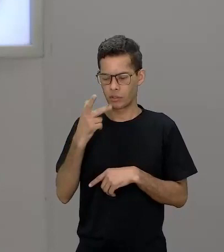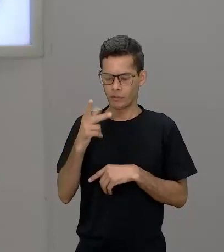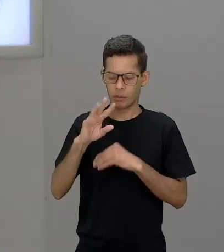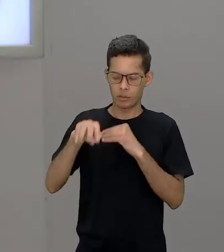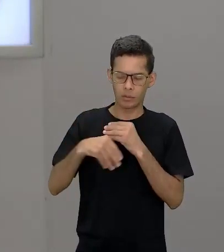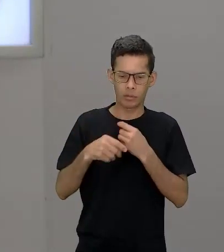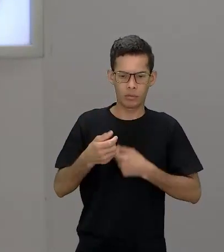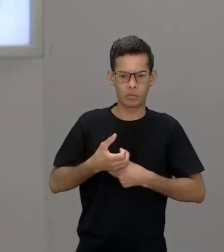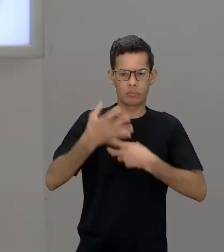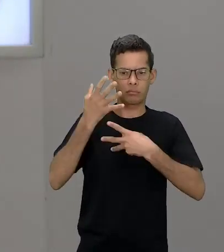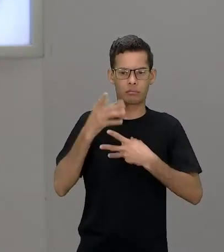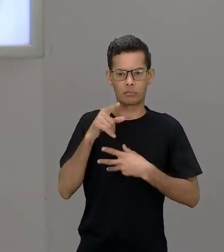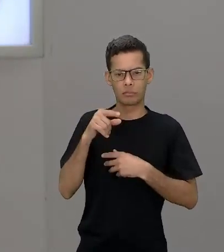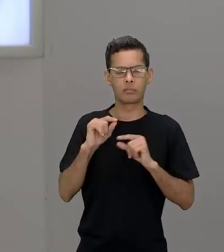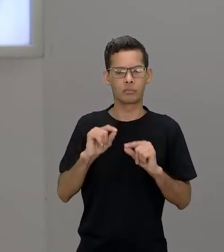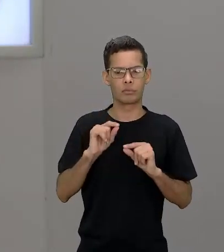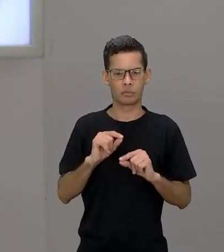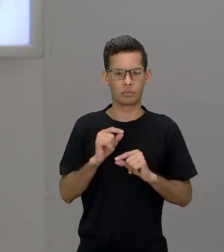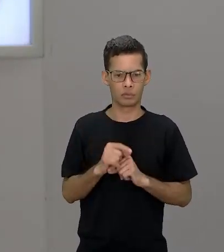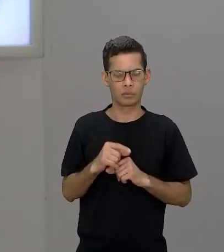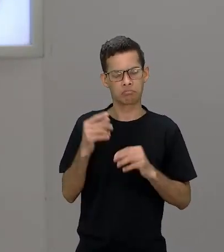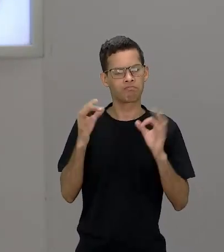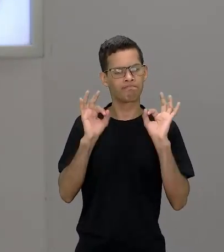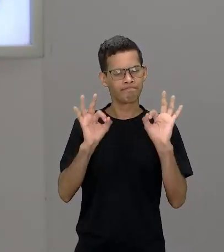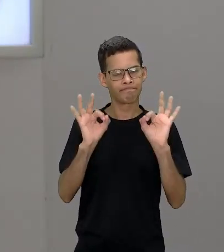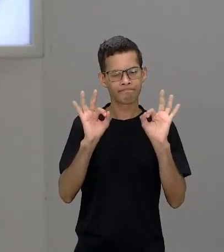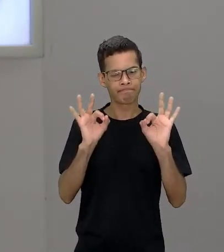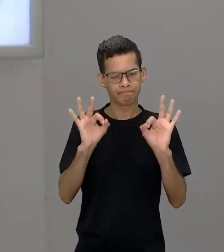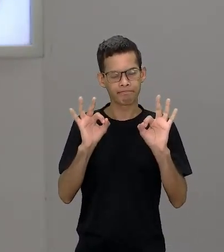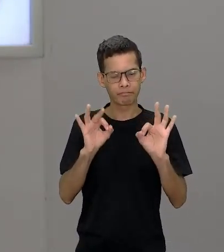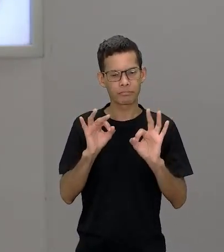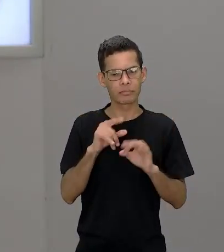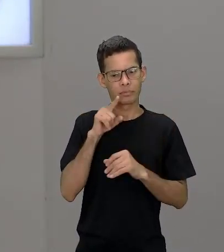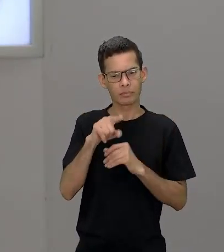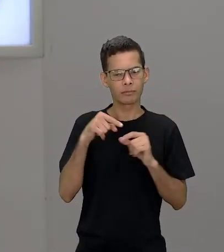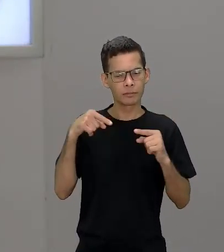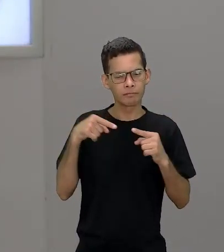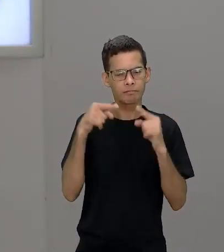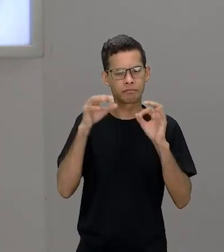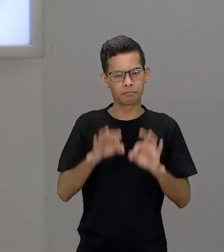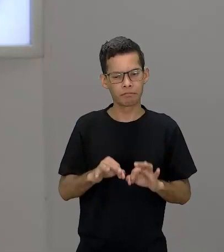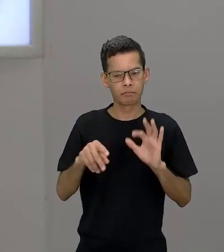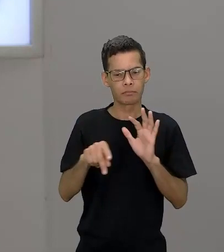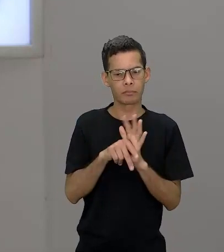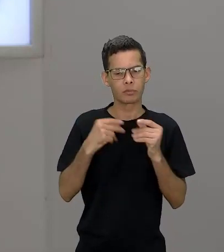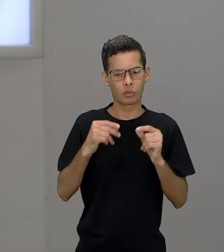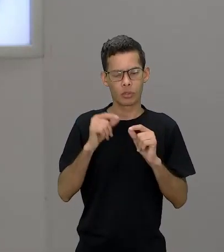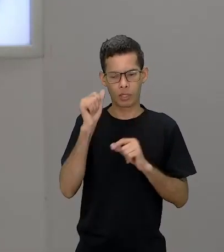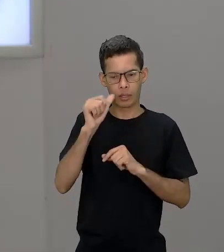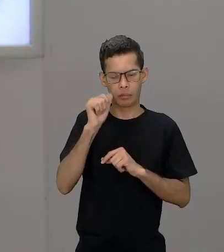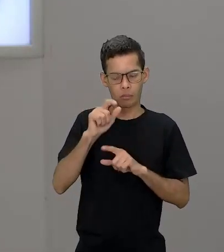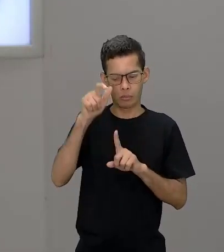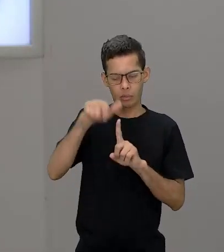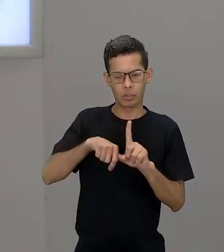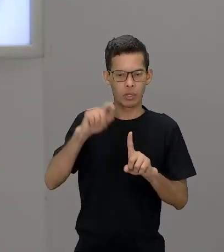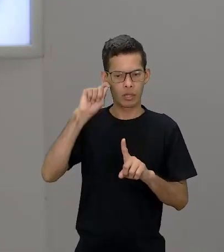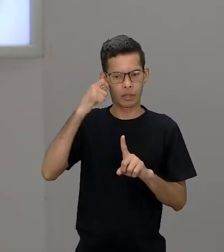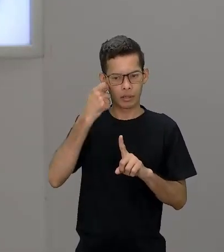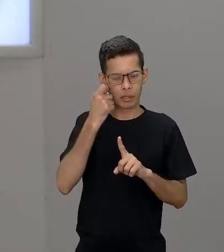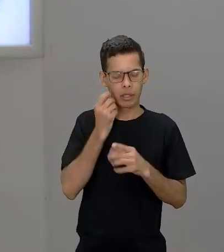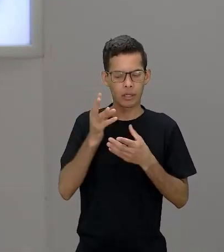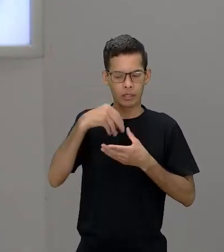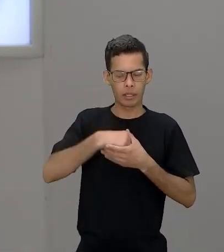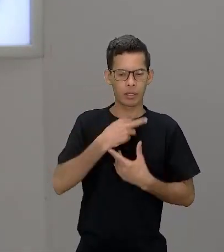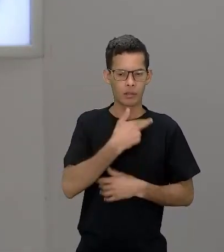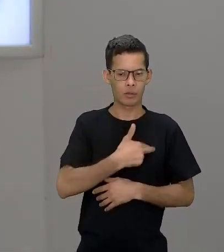falas aqui no chat então assim excelente essa objetificação da mulher negra é bem marcada e perpassa pelo romance